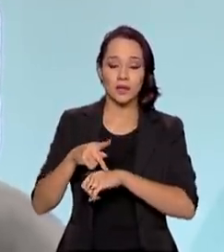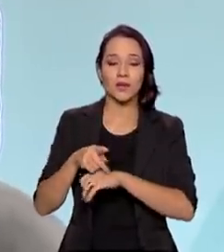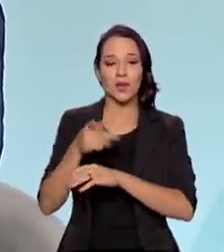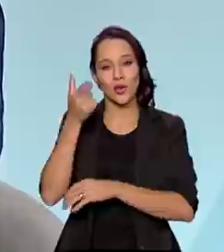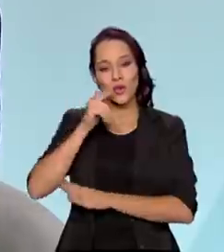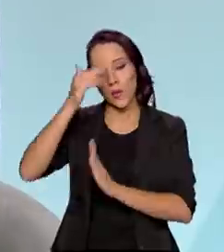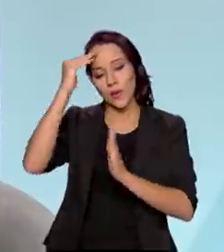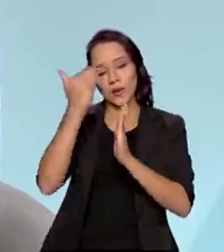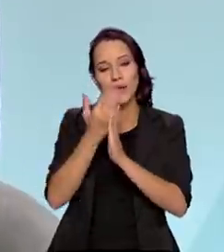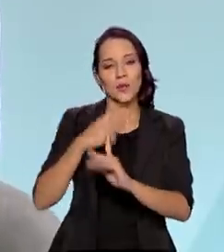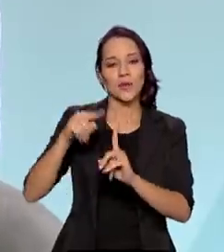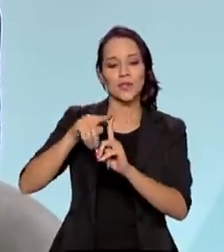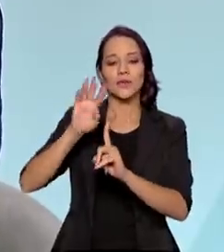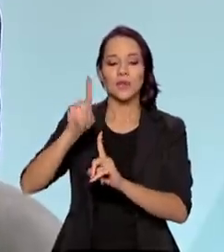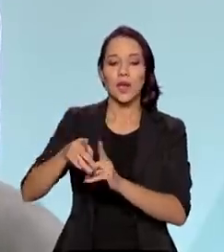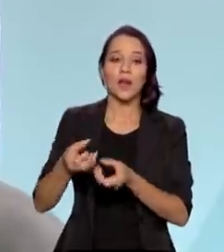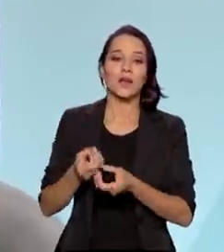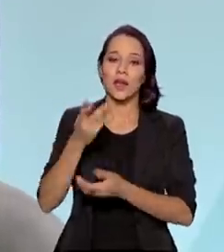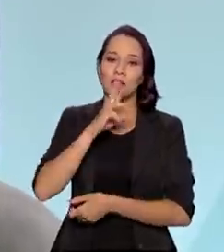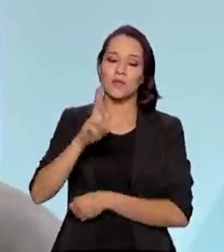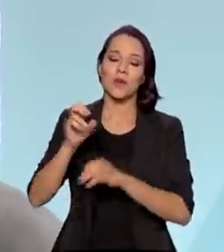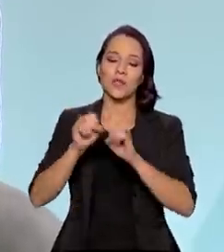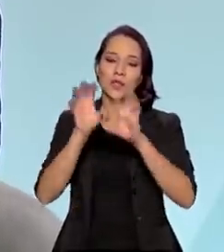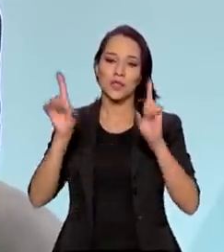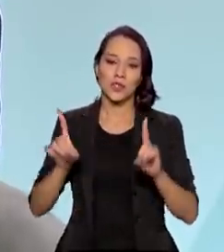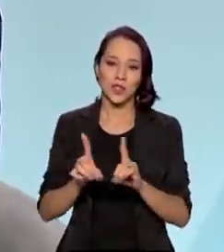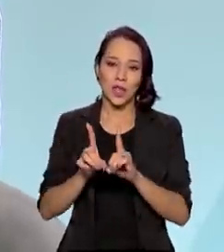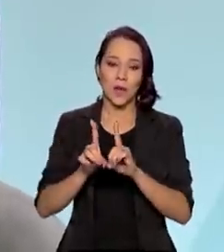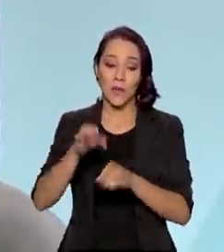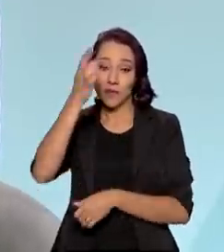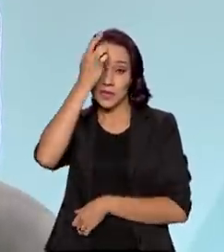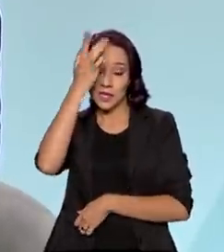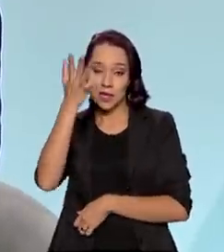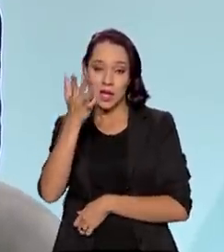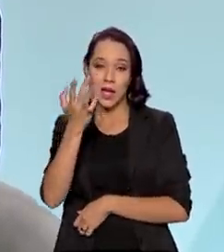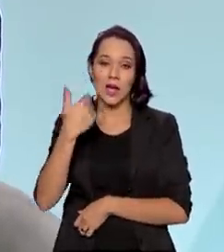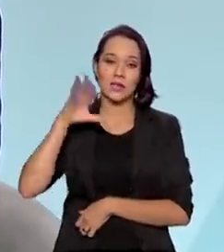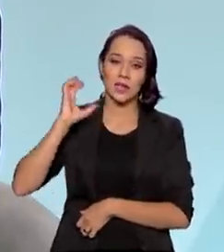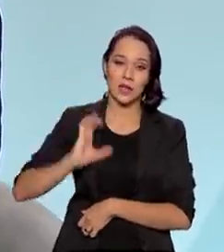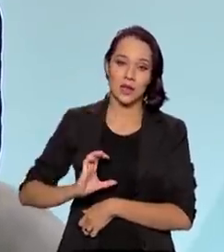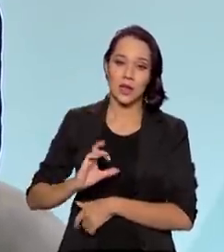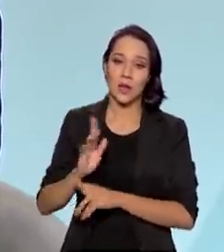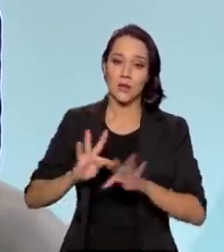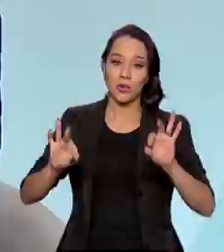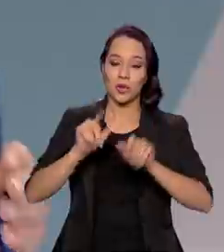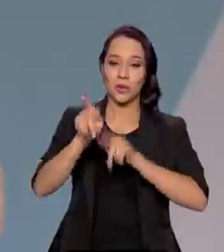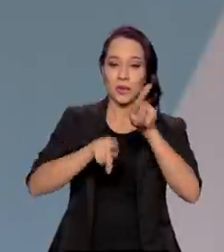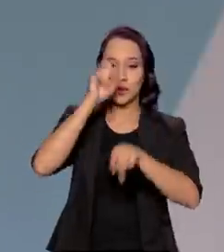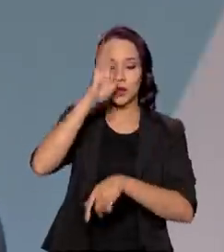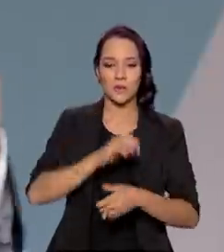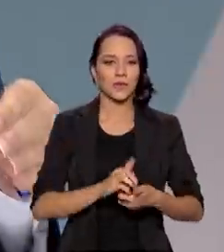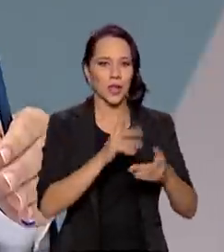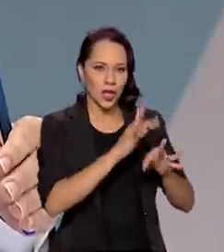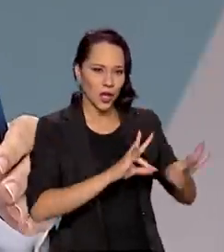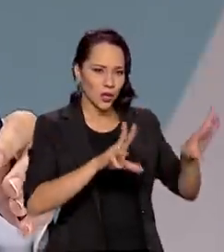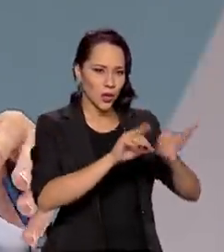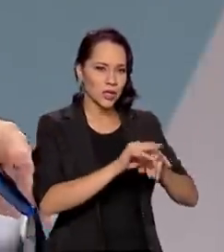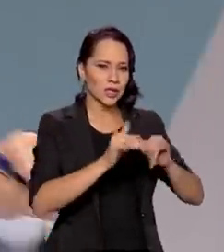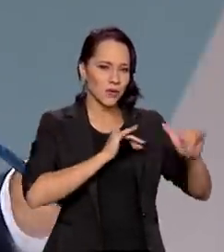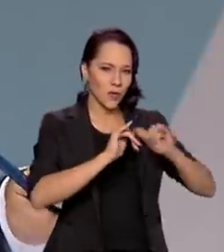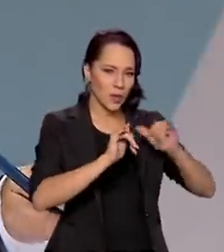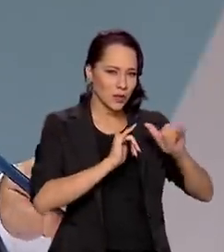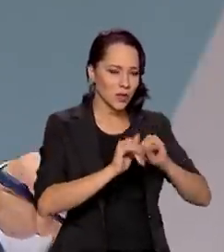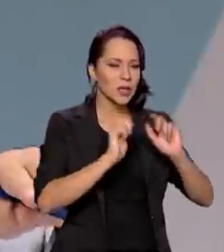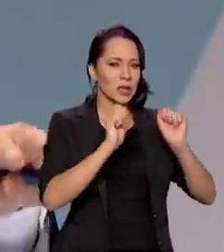missão, que, de novo, prover solução digital para facilitar o exercício da cidadania por todos os brasileiros. E todas essas informações